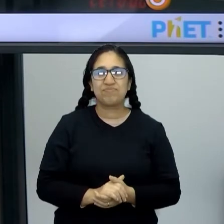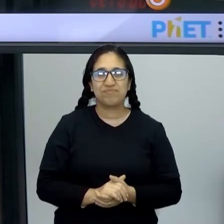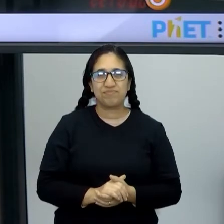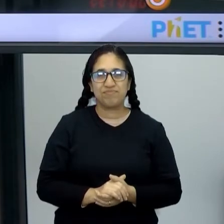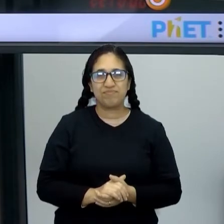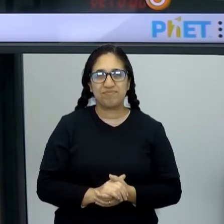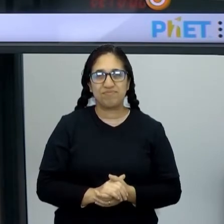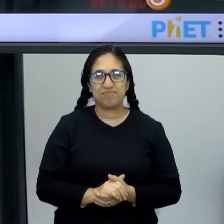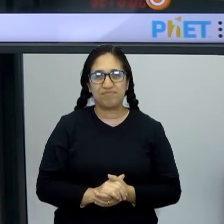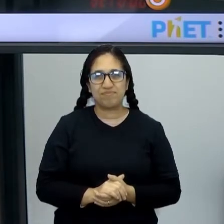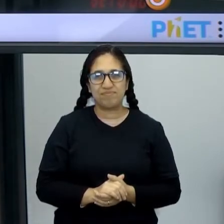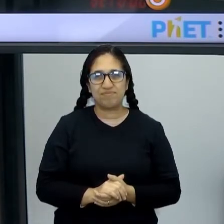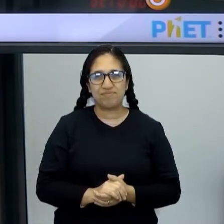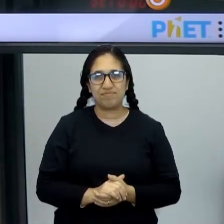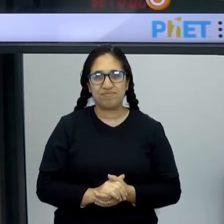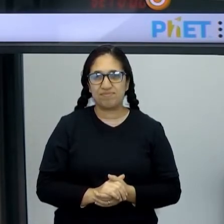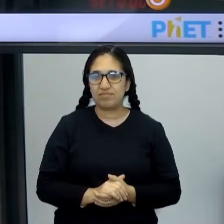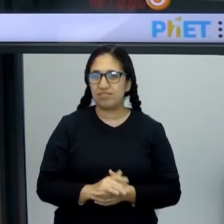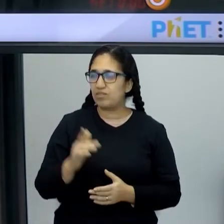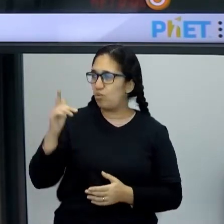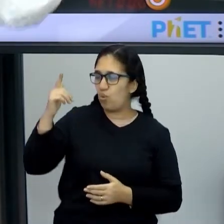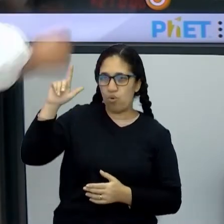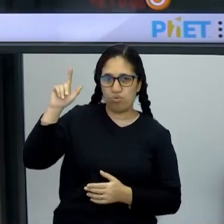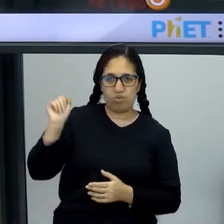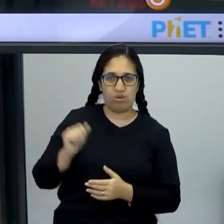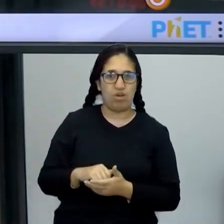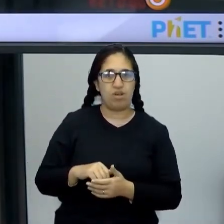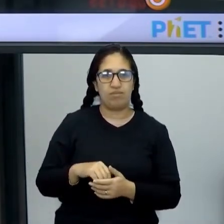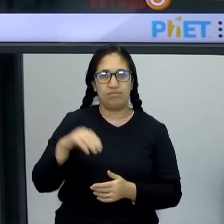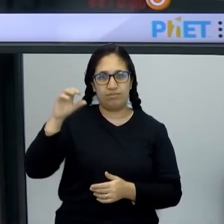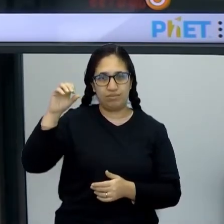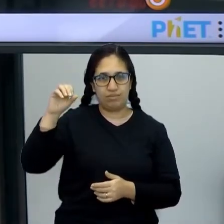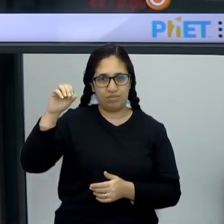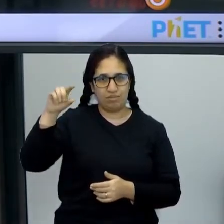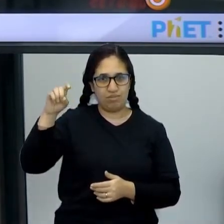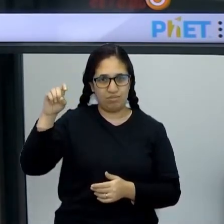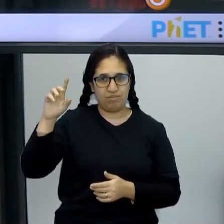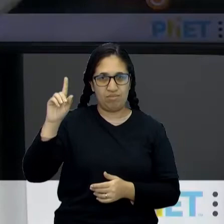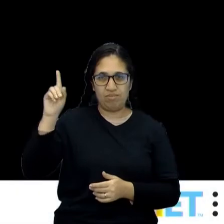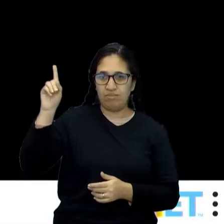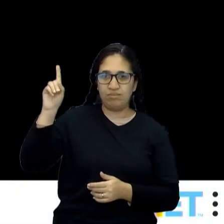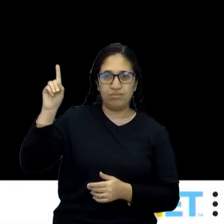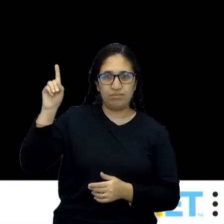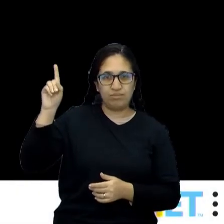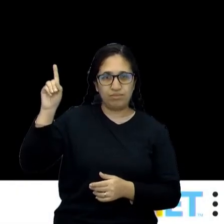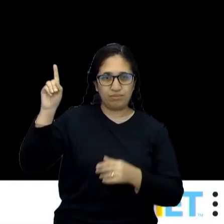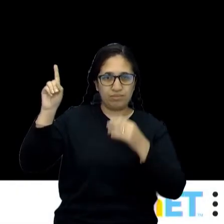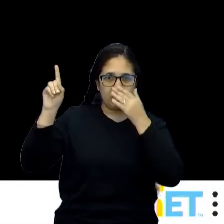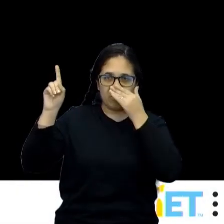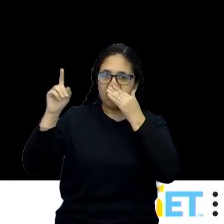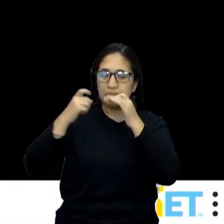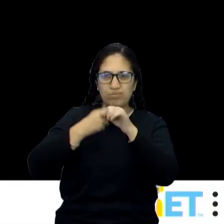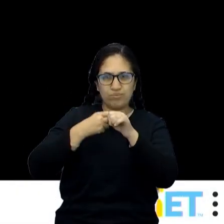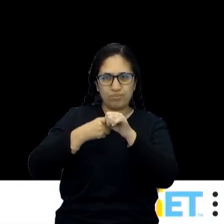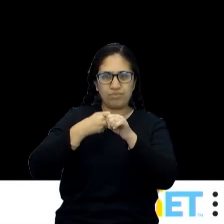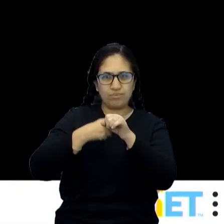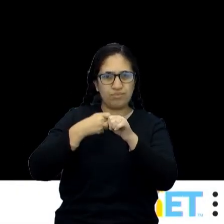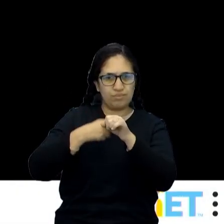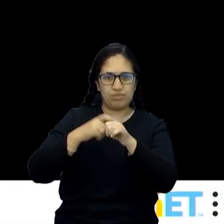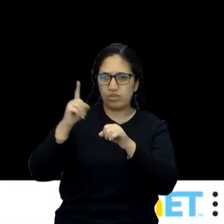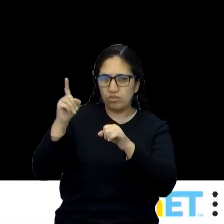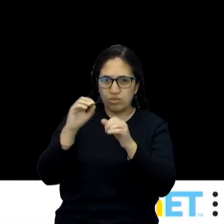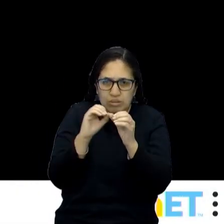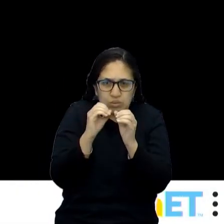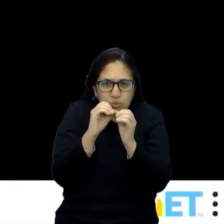qualquer um, Se você pegar outro, vamos pegar o oxigênio agora, ó. Olha o oxigênio na fase sólida. Todas as